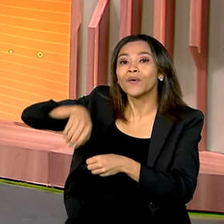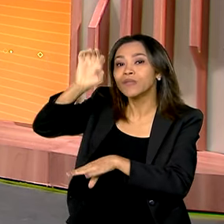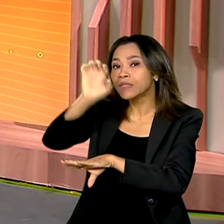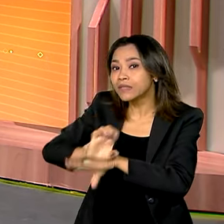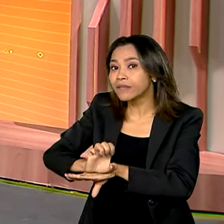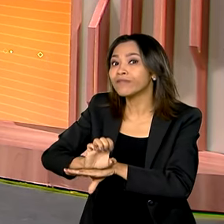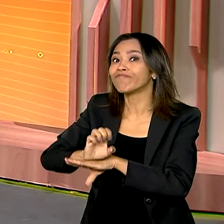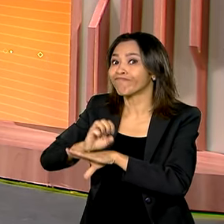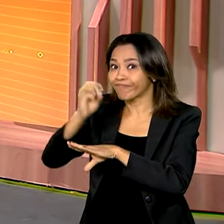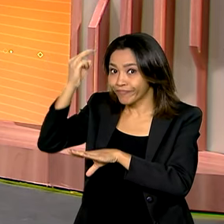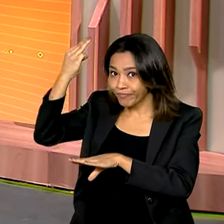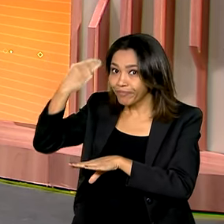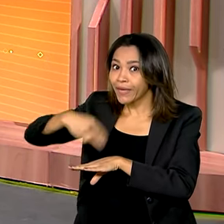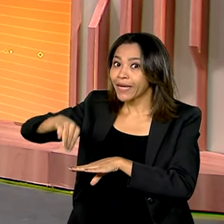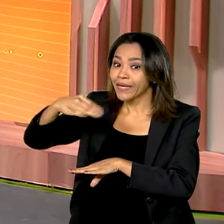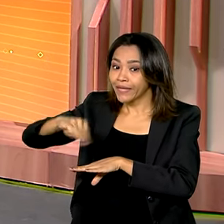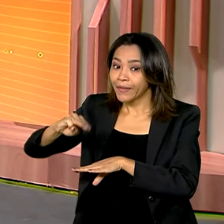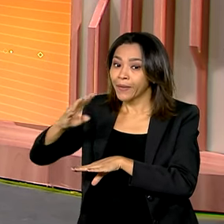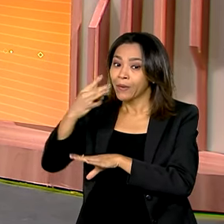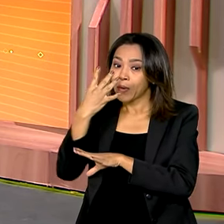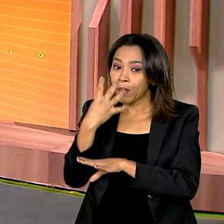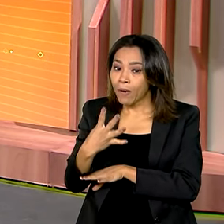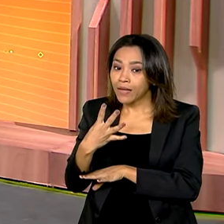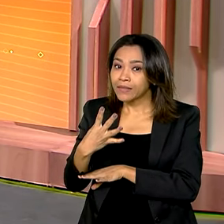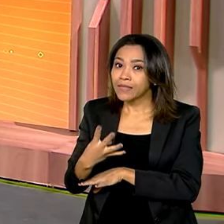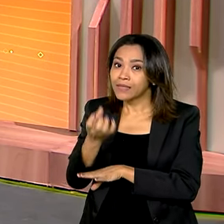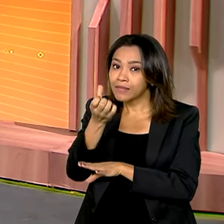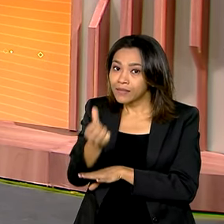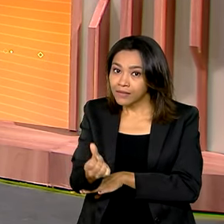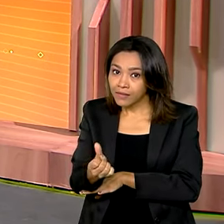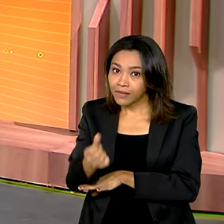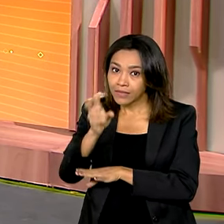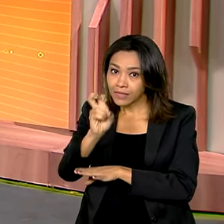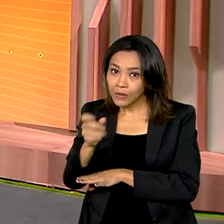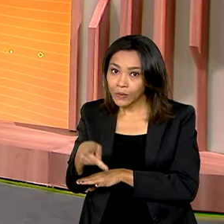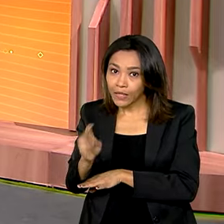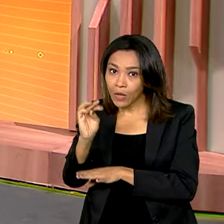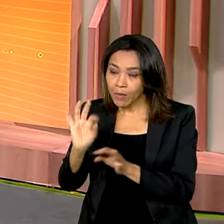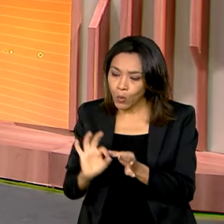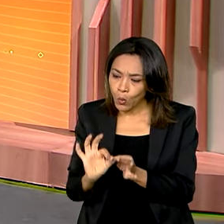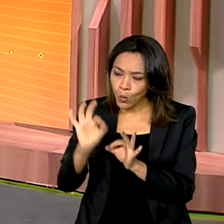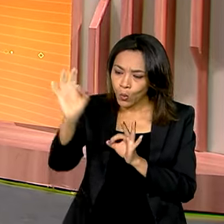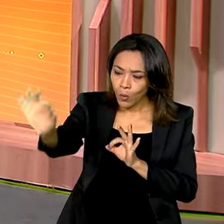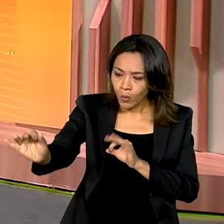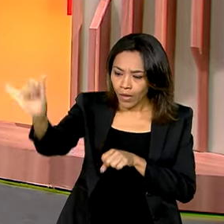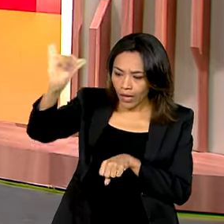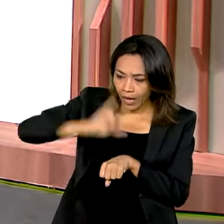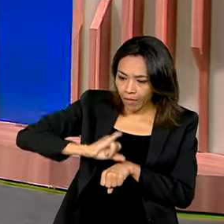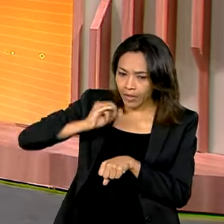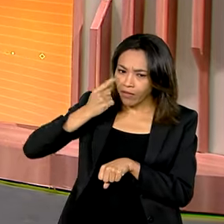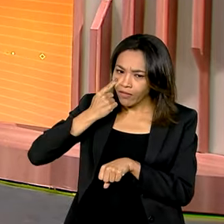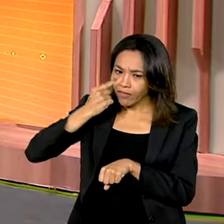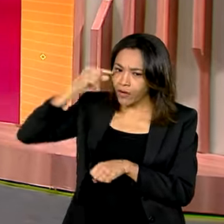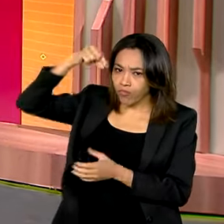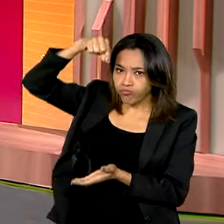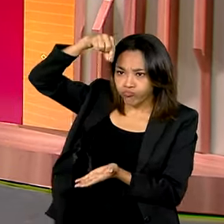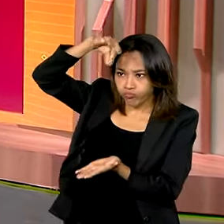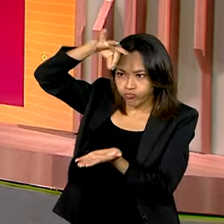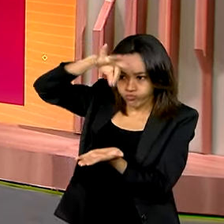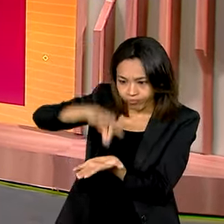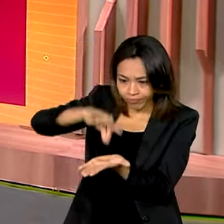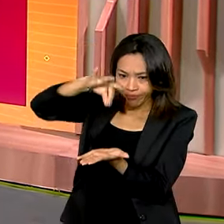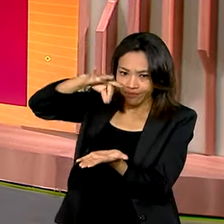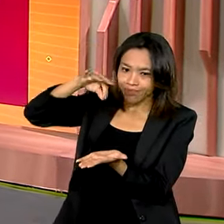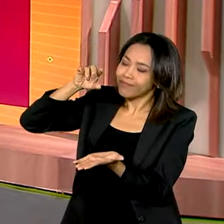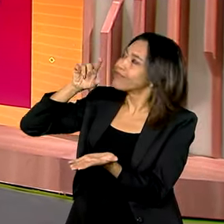cidade a 465 quilômetros da capital São Luís. Você vê a localização aí, uma população de